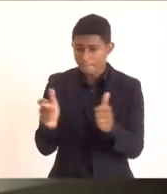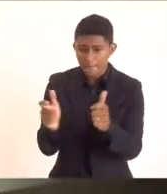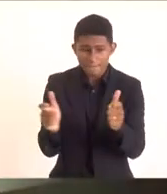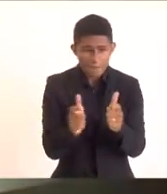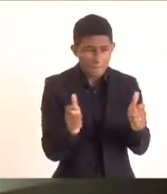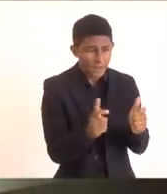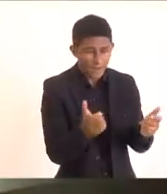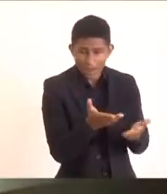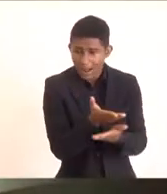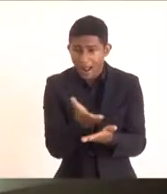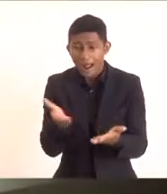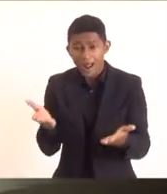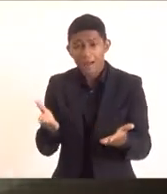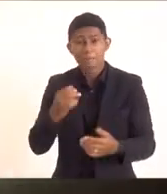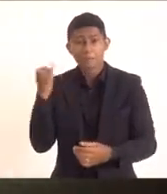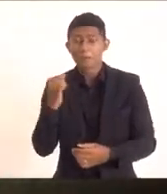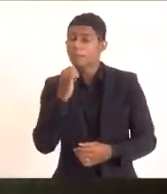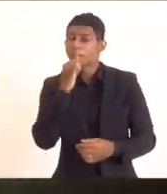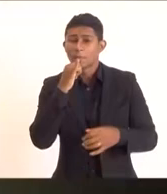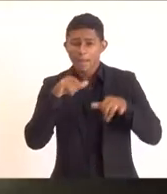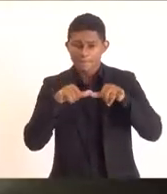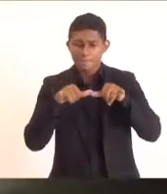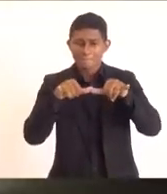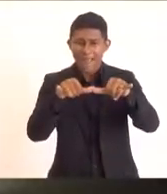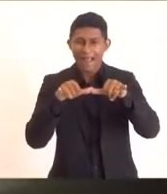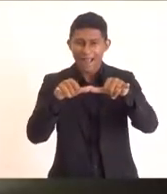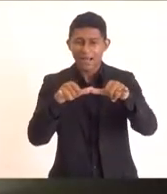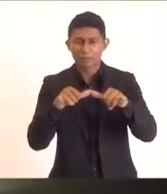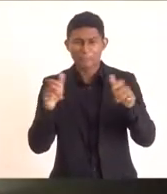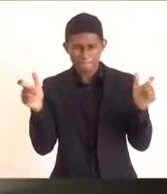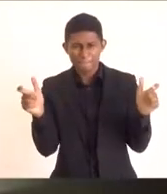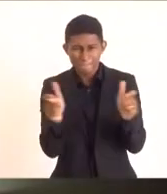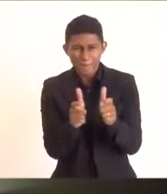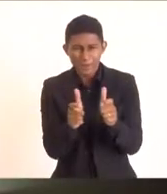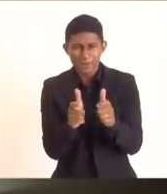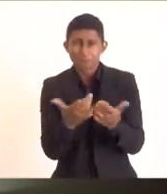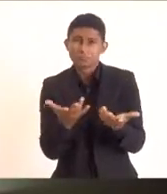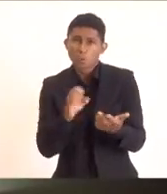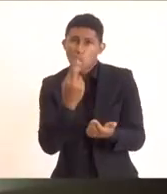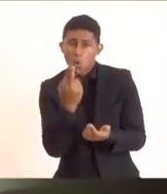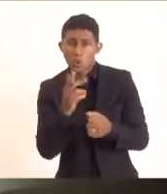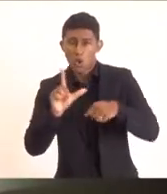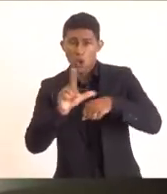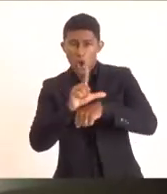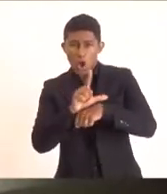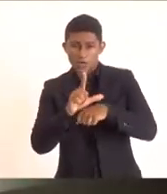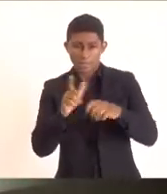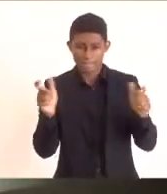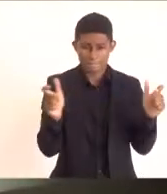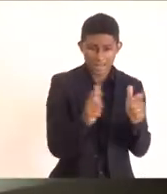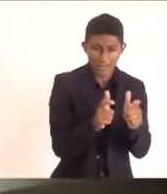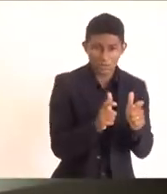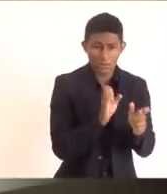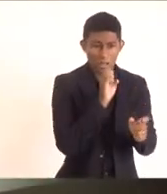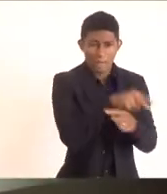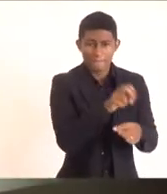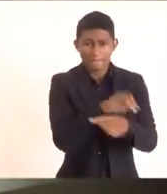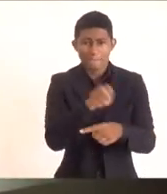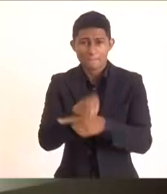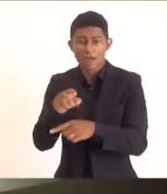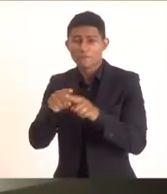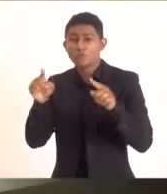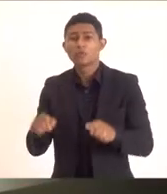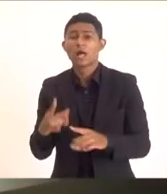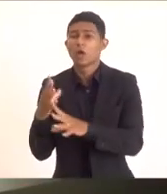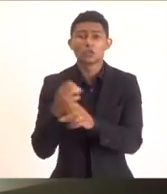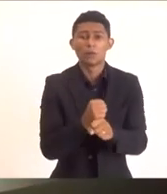Você pega aí um supermercado pequeno, pequeno, uma loja, emprega 60, 70, 80 pessoas.